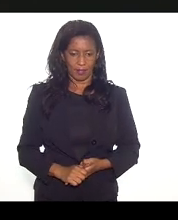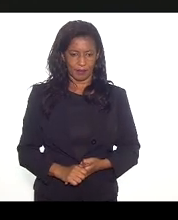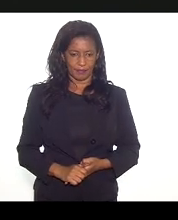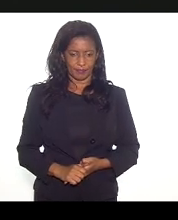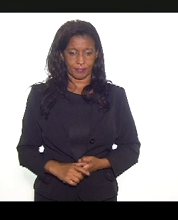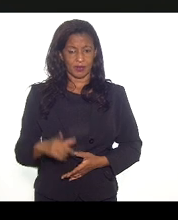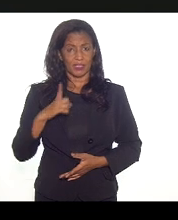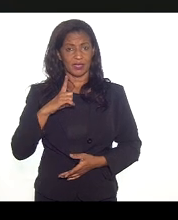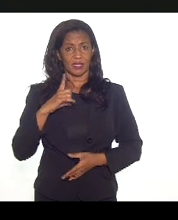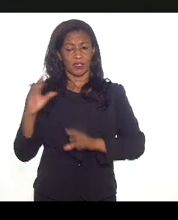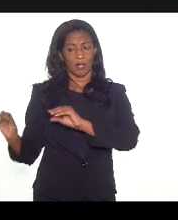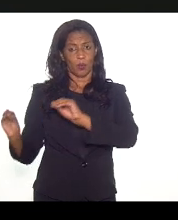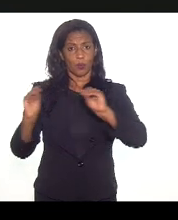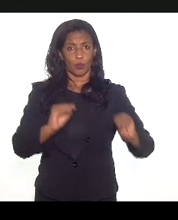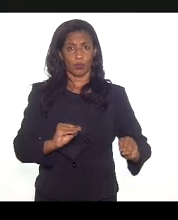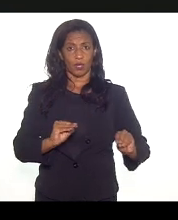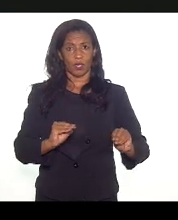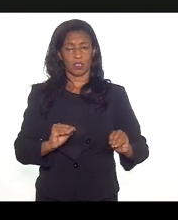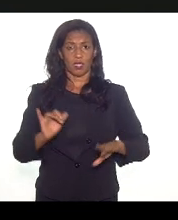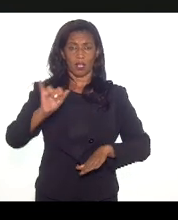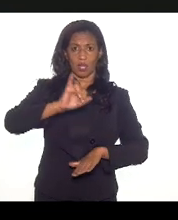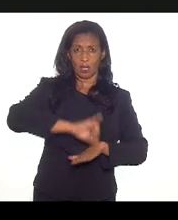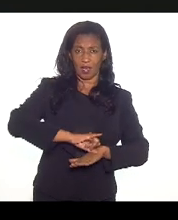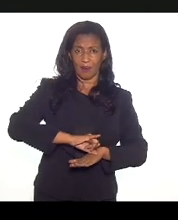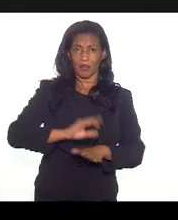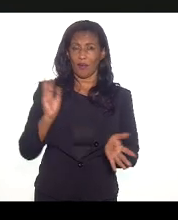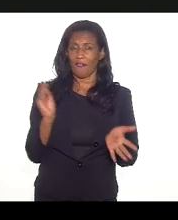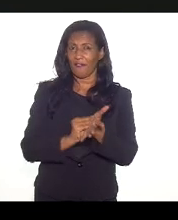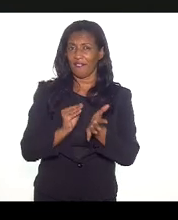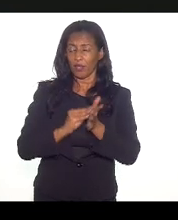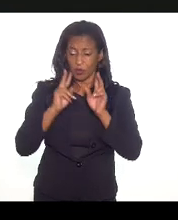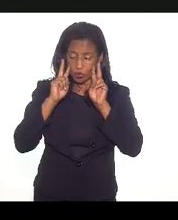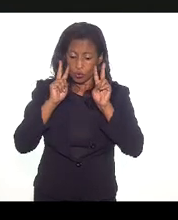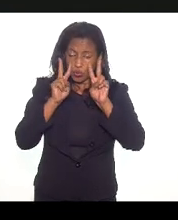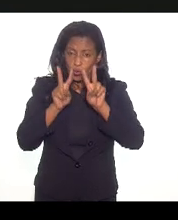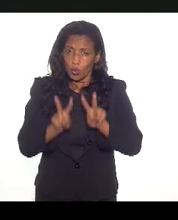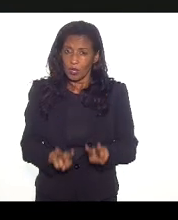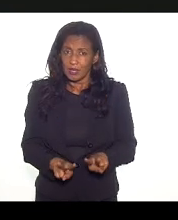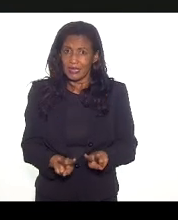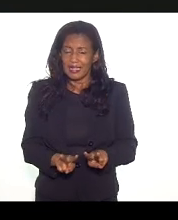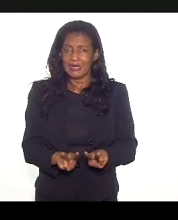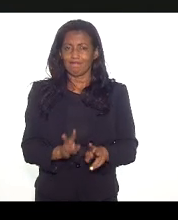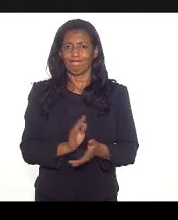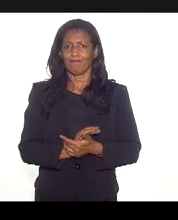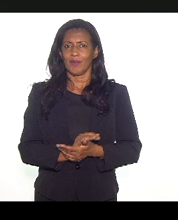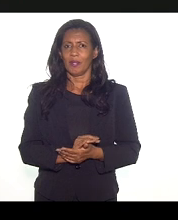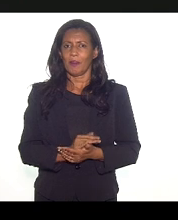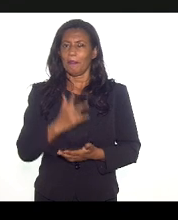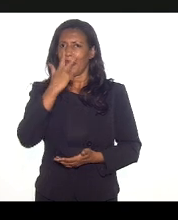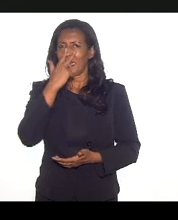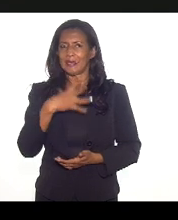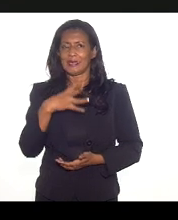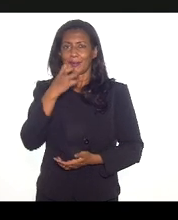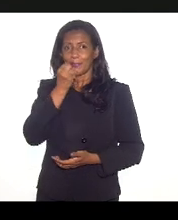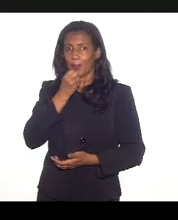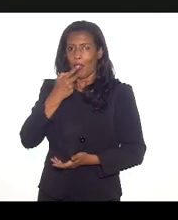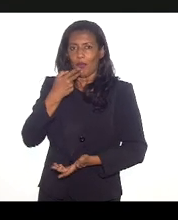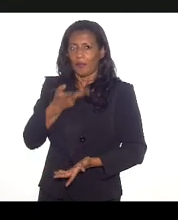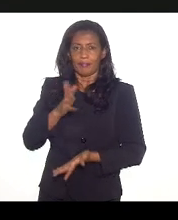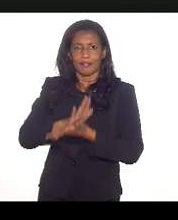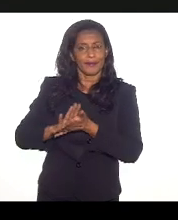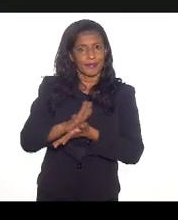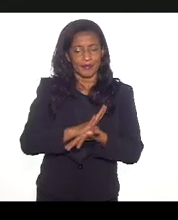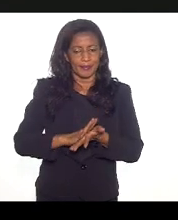transferência da capital sem compensações, essa falta de olhar regional nosso levou a gente a não reivindicar isso, temos pouca